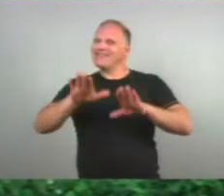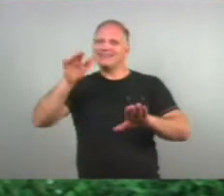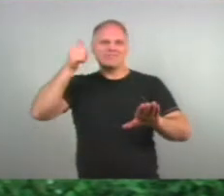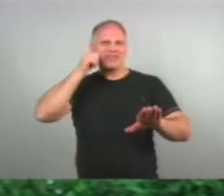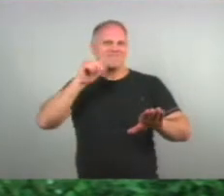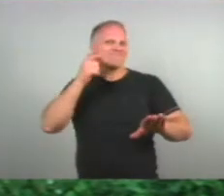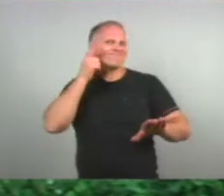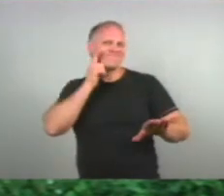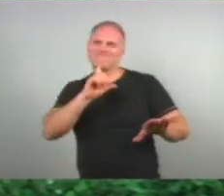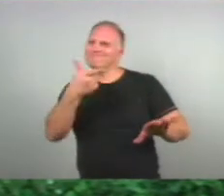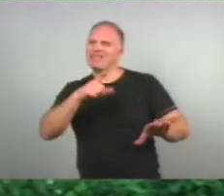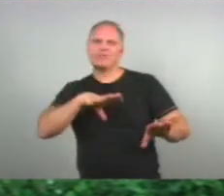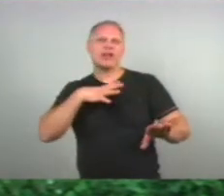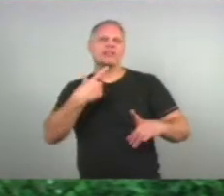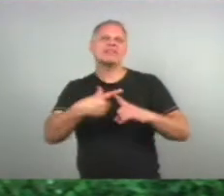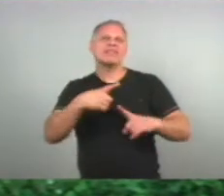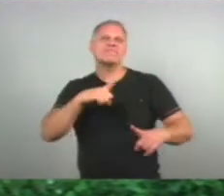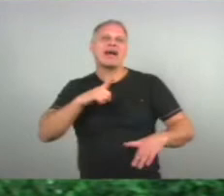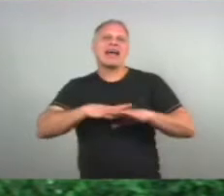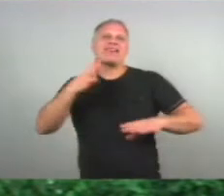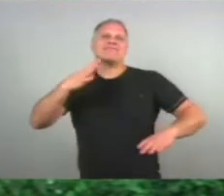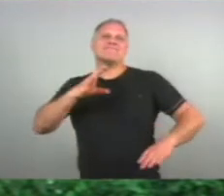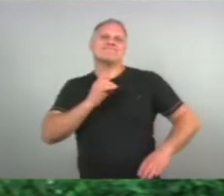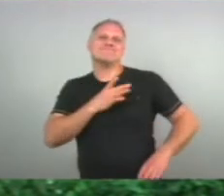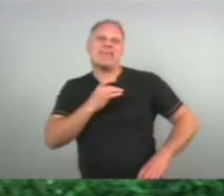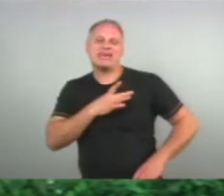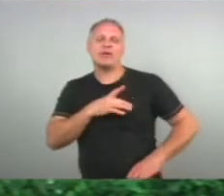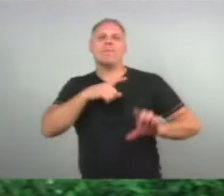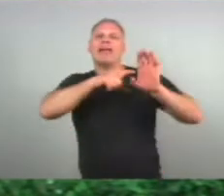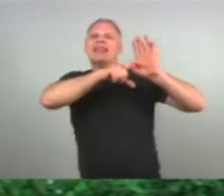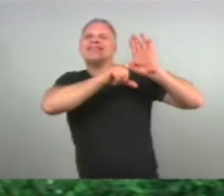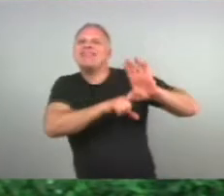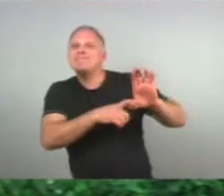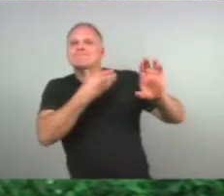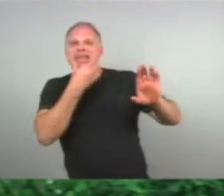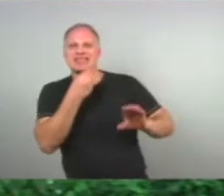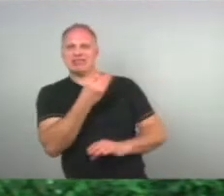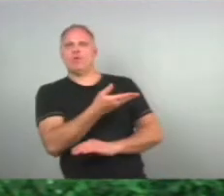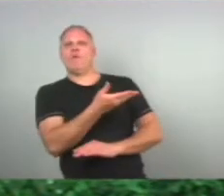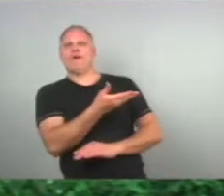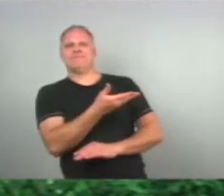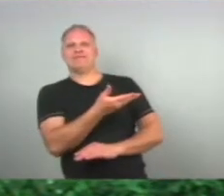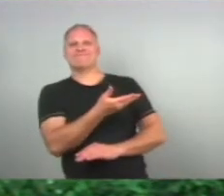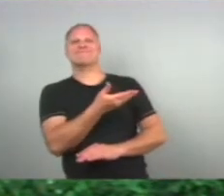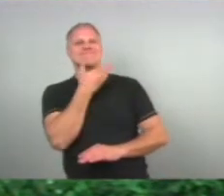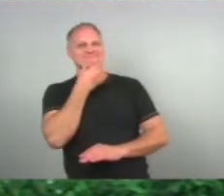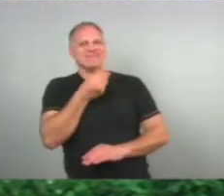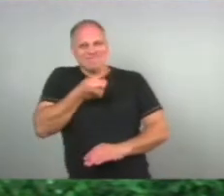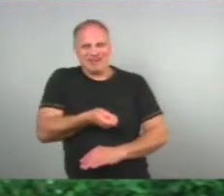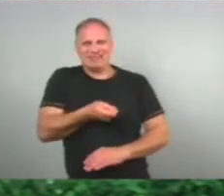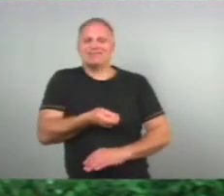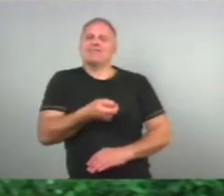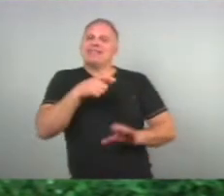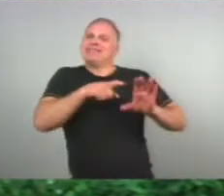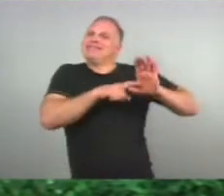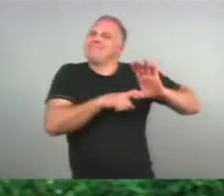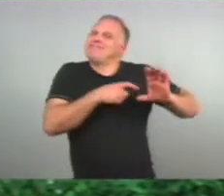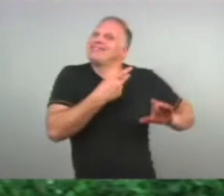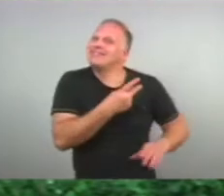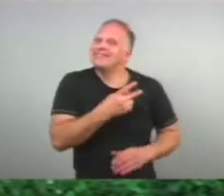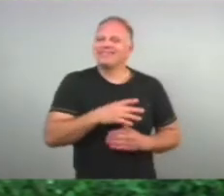não tem Ela tem medo Ela depende Daquele Daquele marido Daquele companheiro